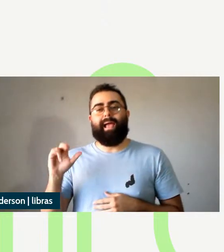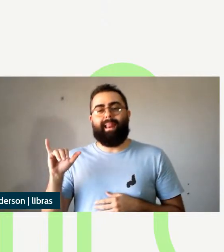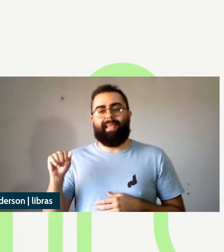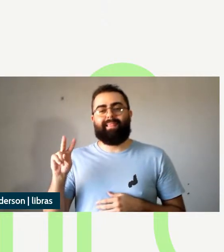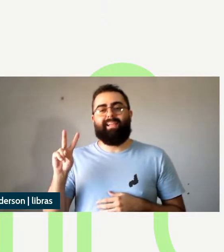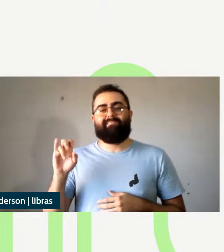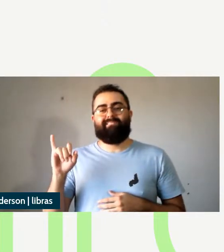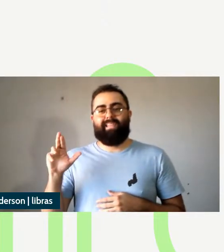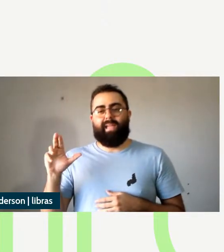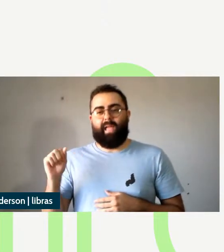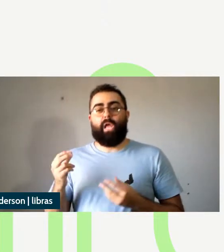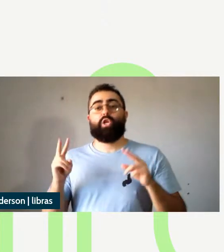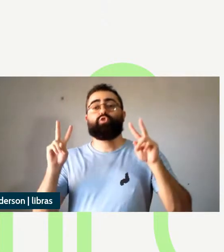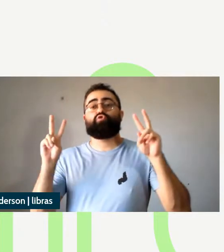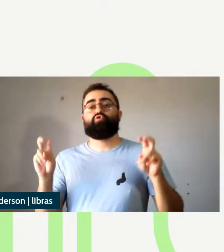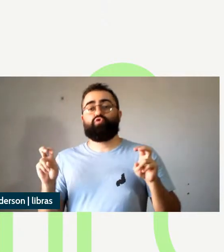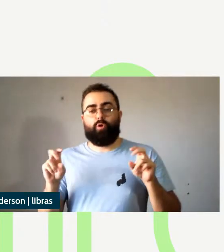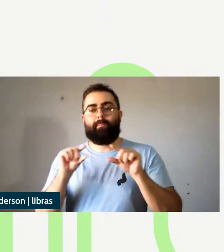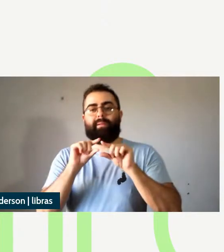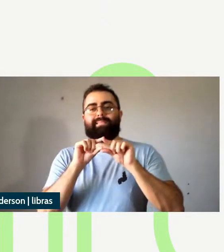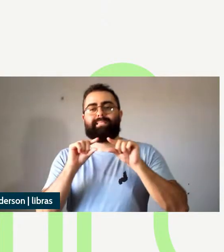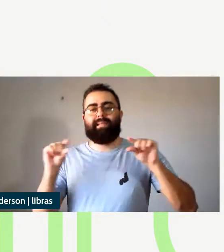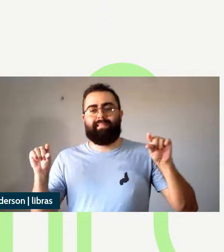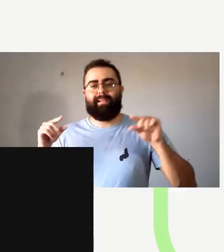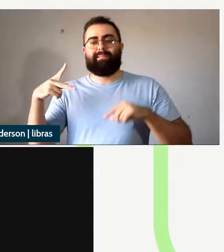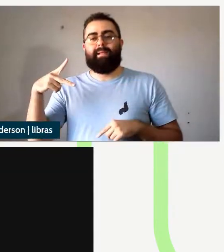por favor Karina fique à vontade